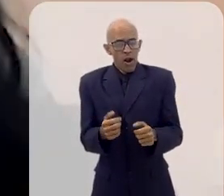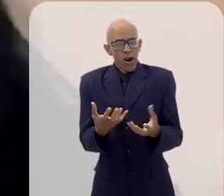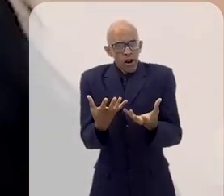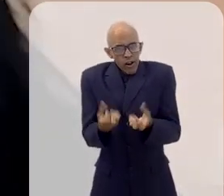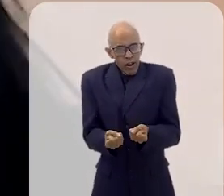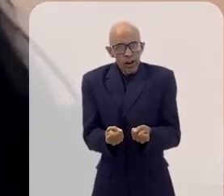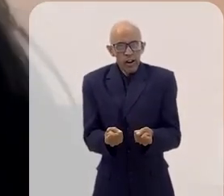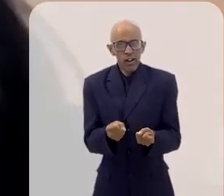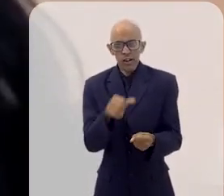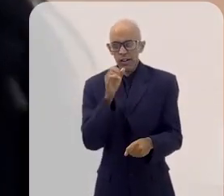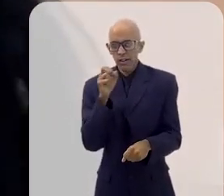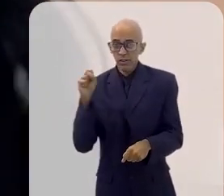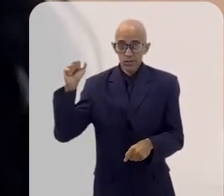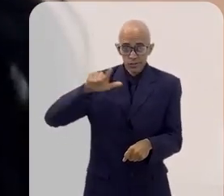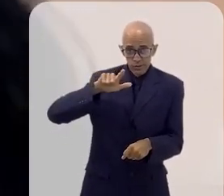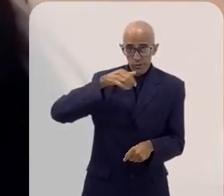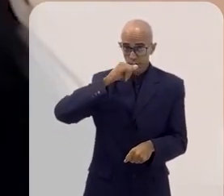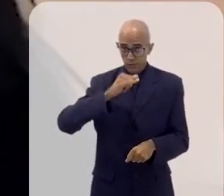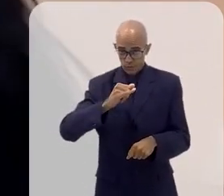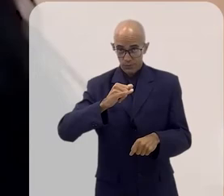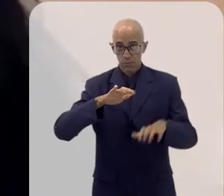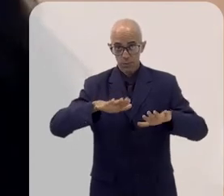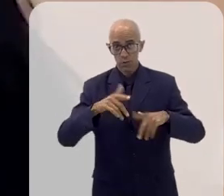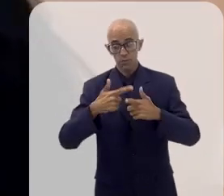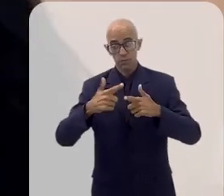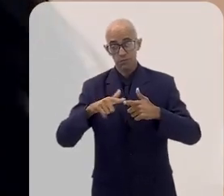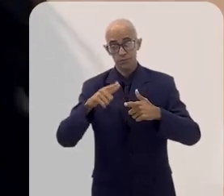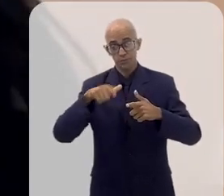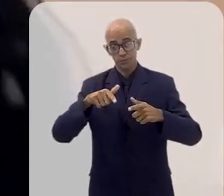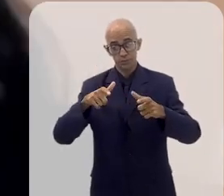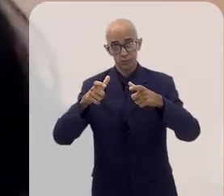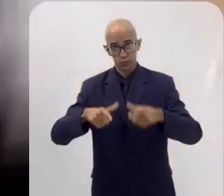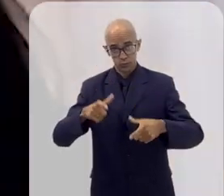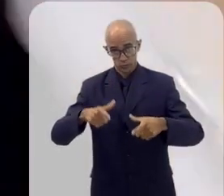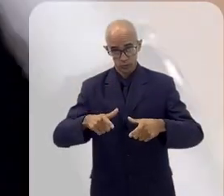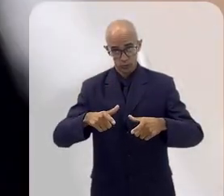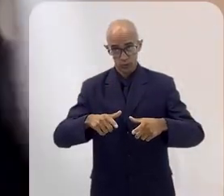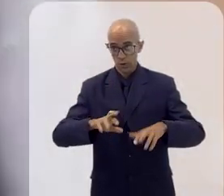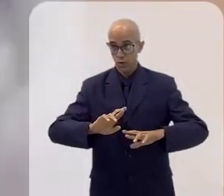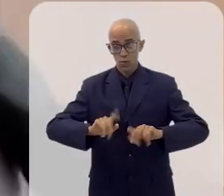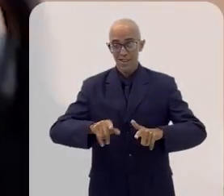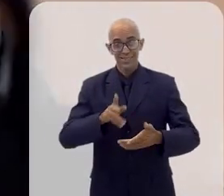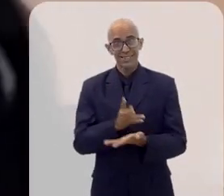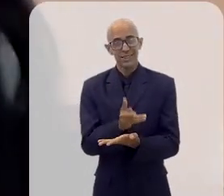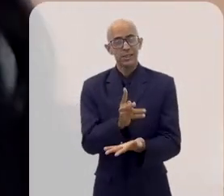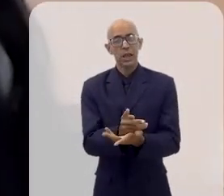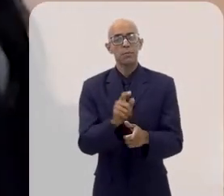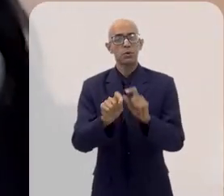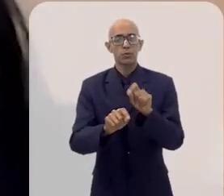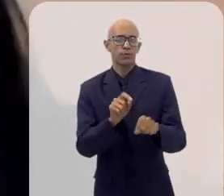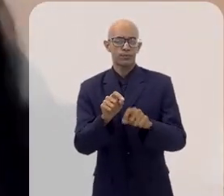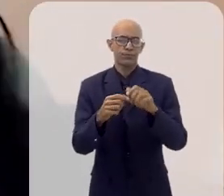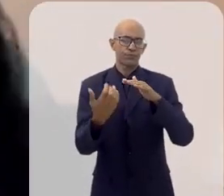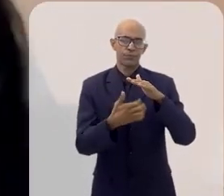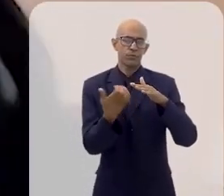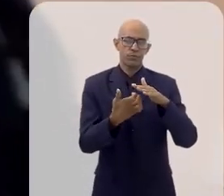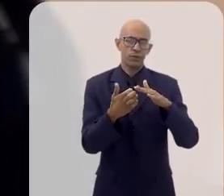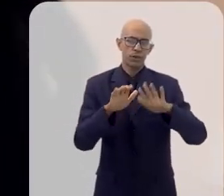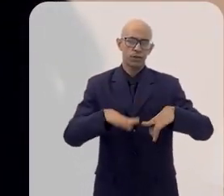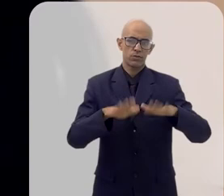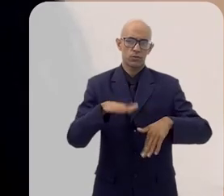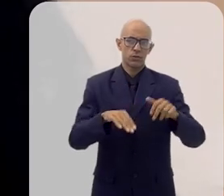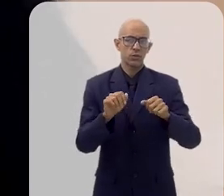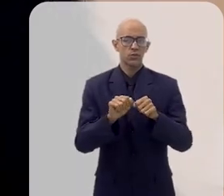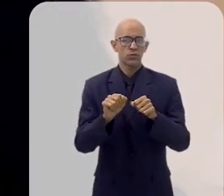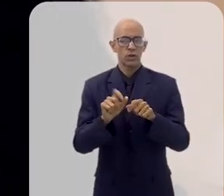quanto as residências. Só que a questão são os espaços. Então, geralmente é muito comum as empresas